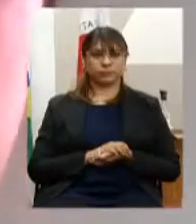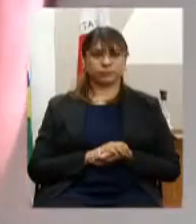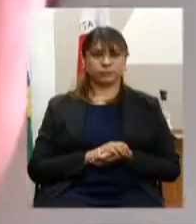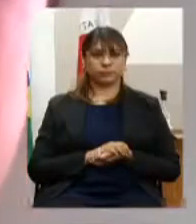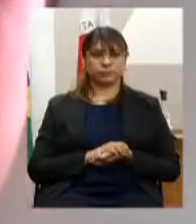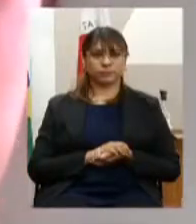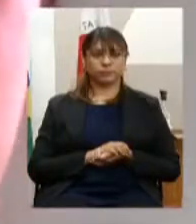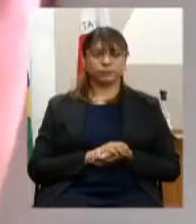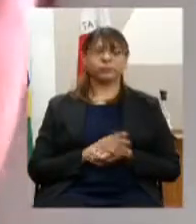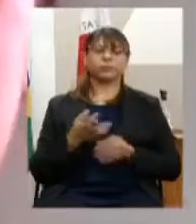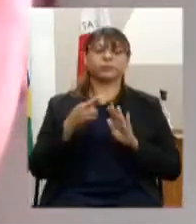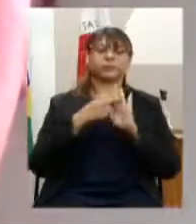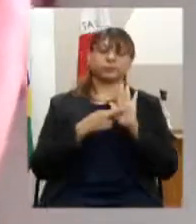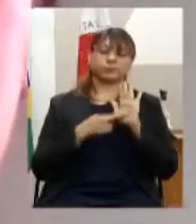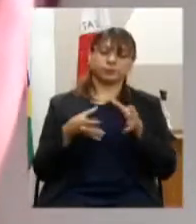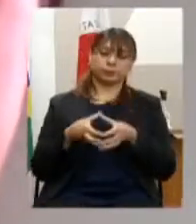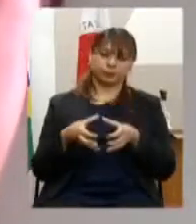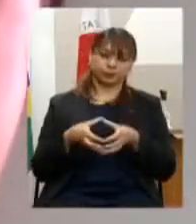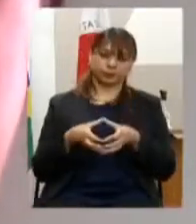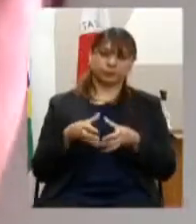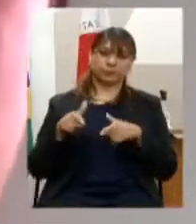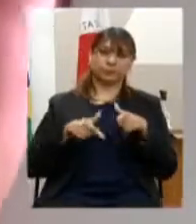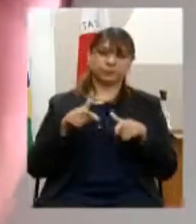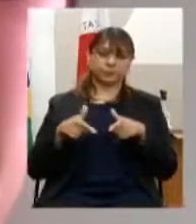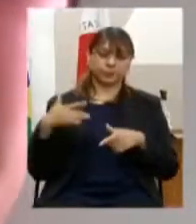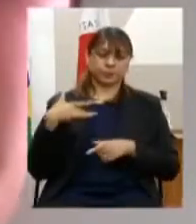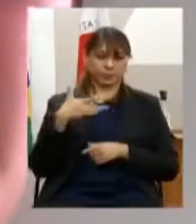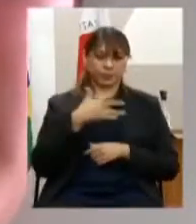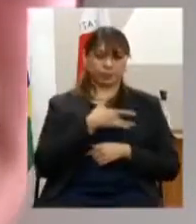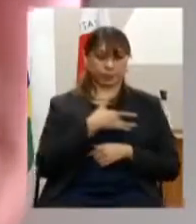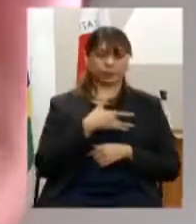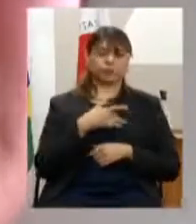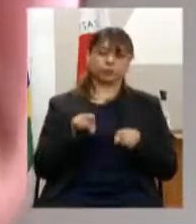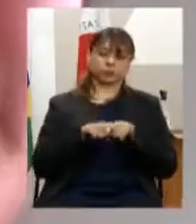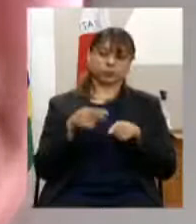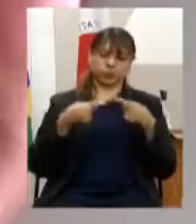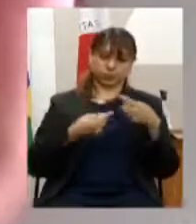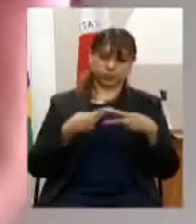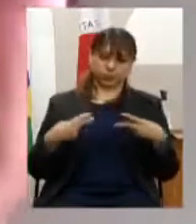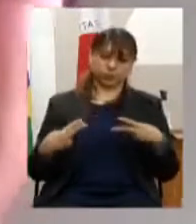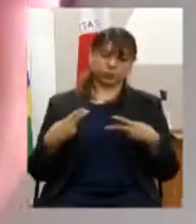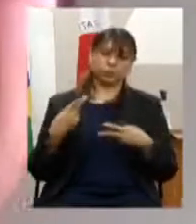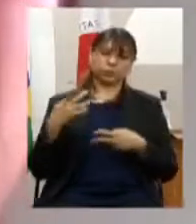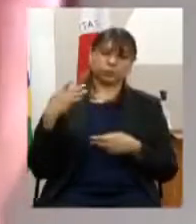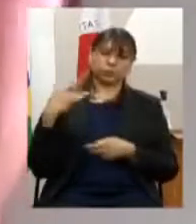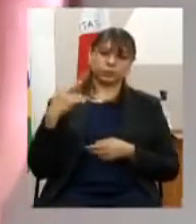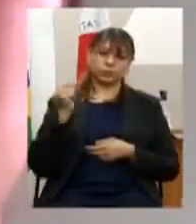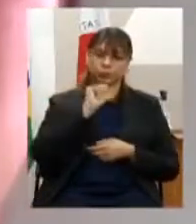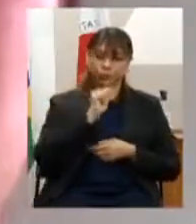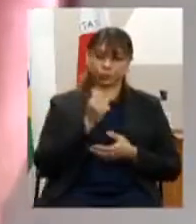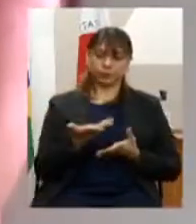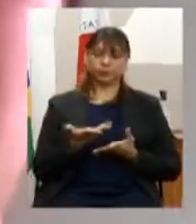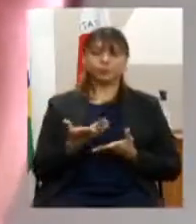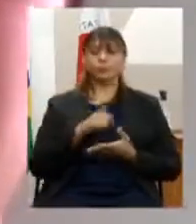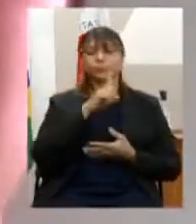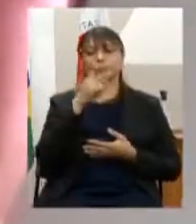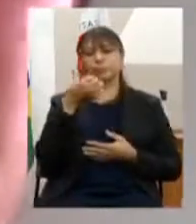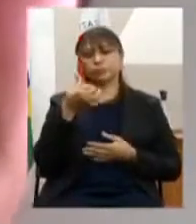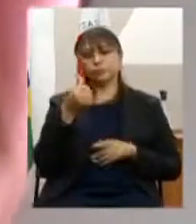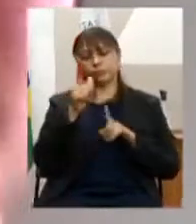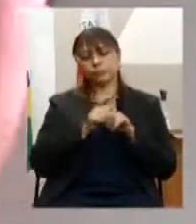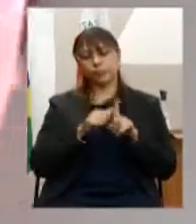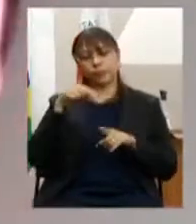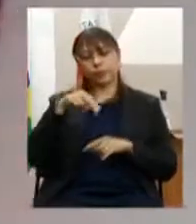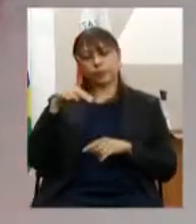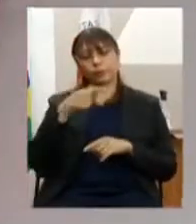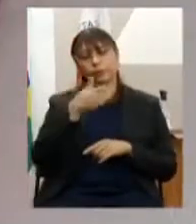relatório relatório dos grupos de trabalho saúde inclusive políticas sobre drogas o tema saúde foi debatido no dia 6 de novembro de 2020